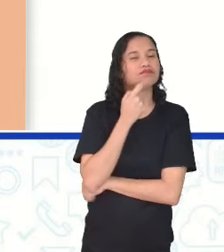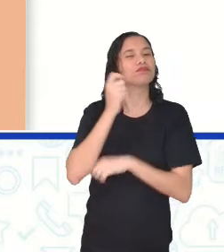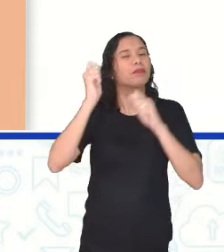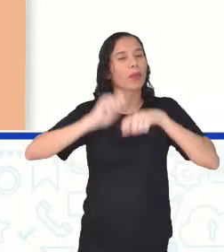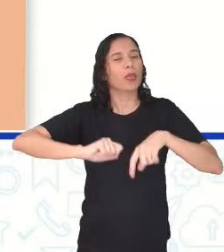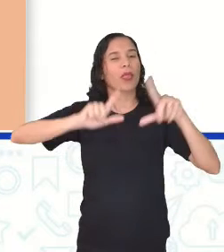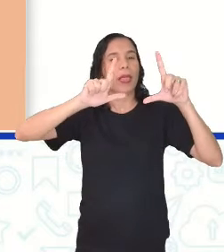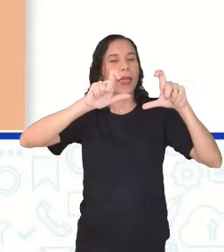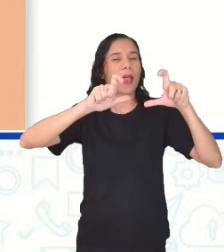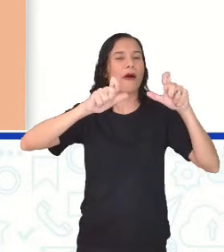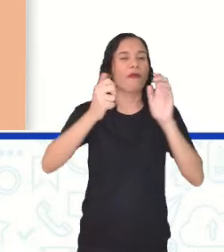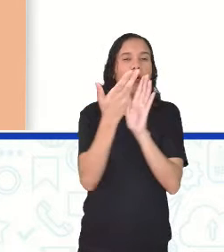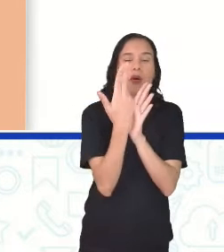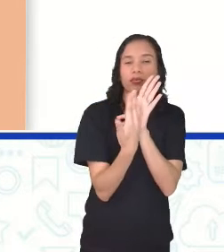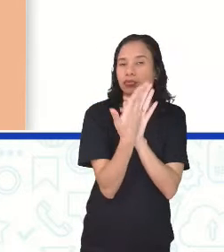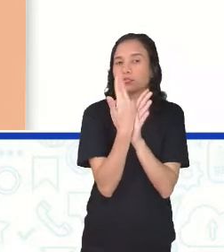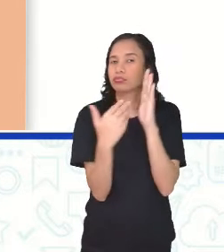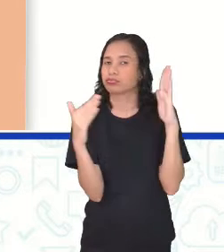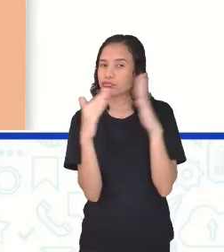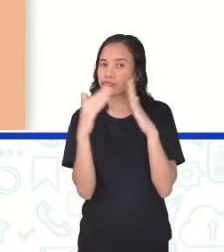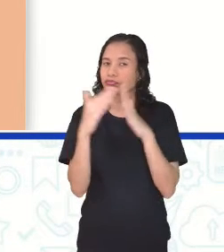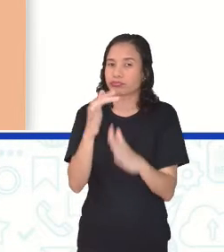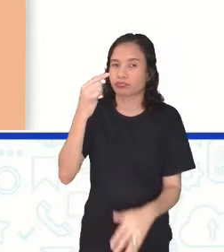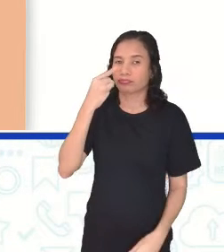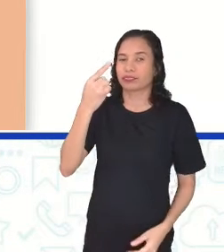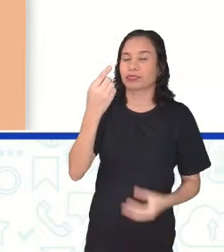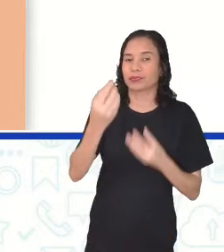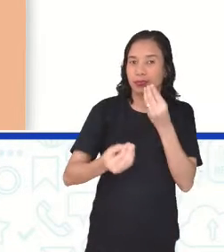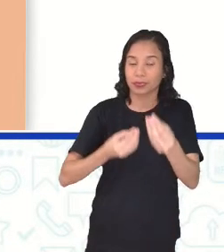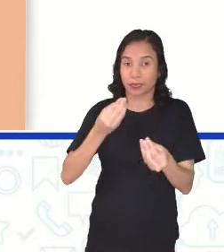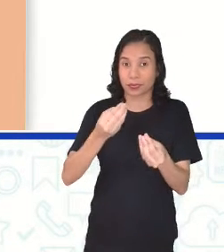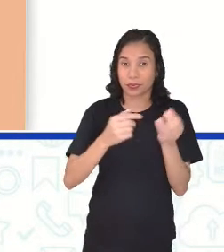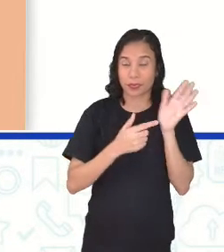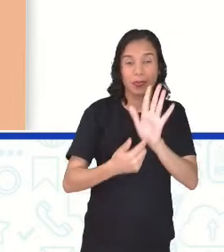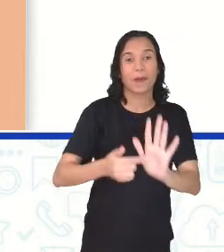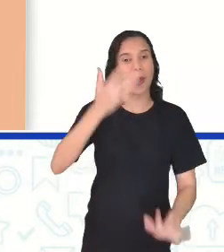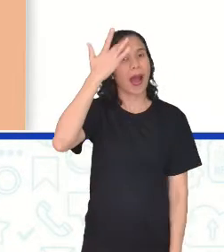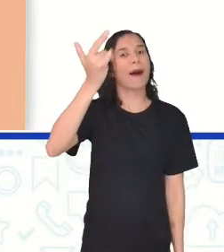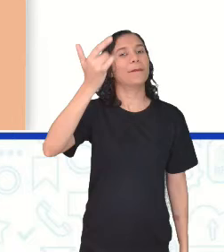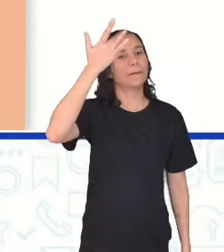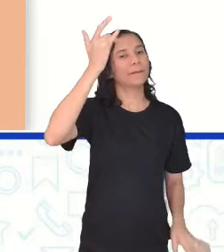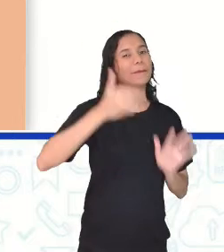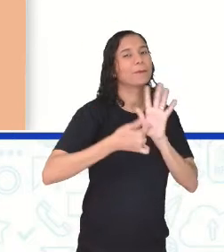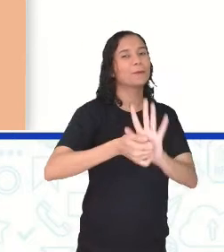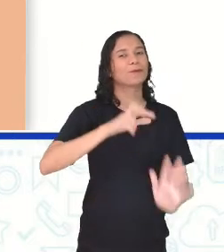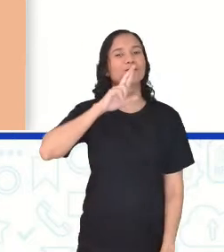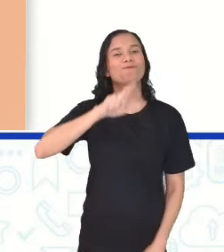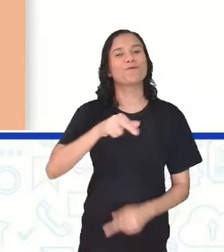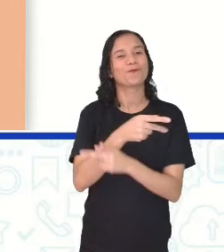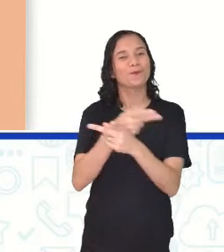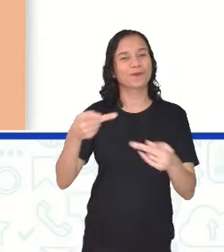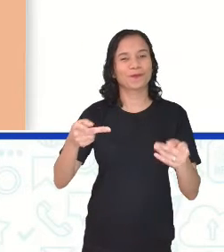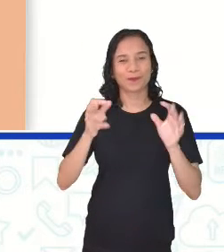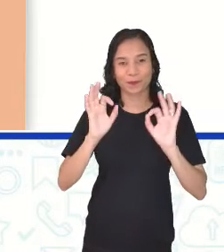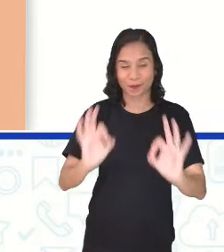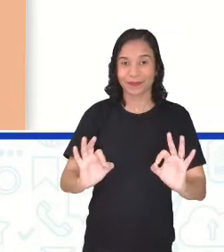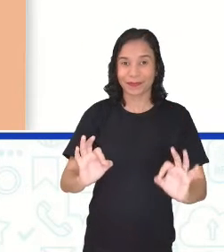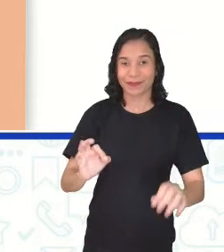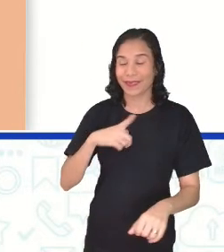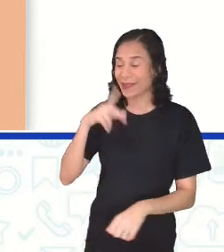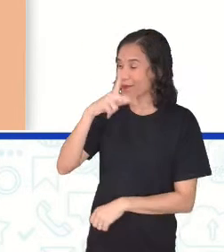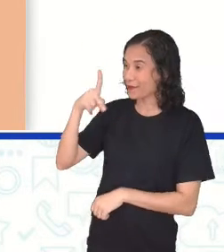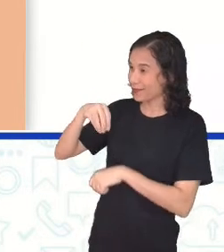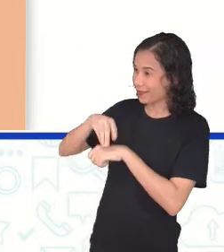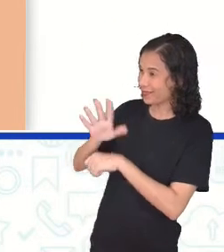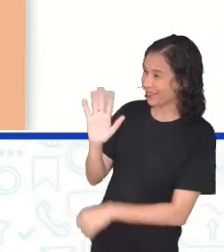printar e desenhar em casa. Vê aí a proporção. E traz para amanhã, que amanhã eu vou mostrar isso para vocês. Ricardinho,